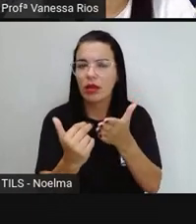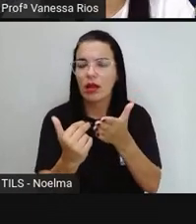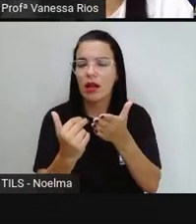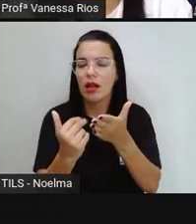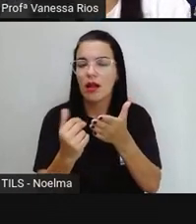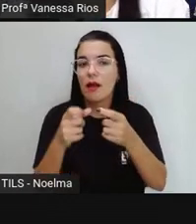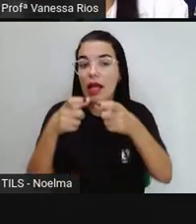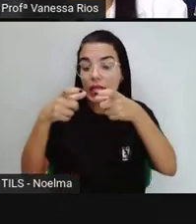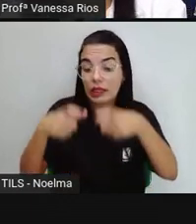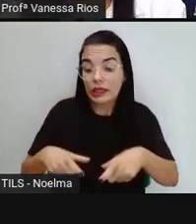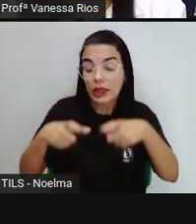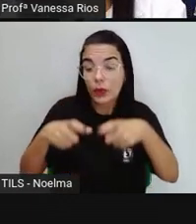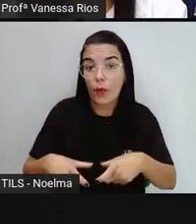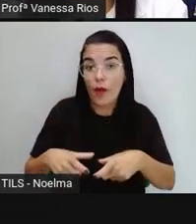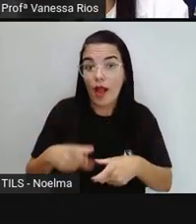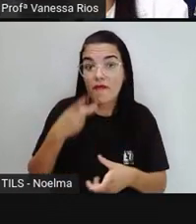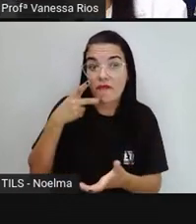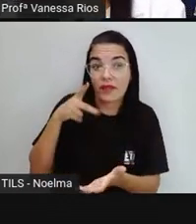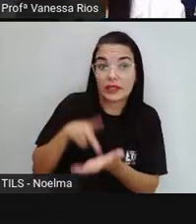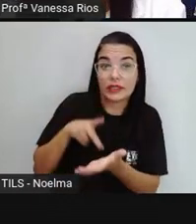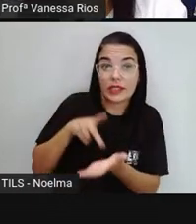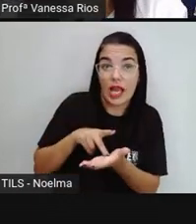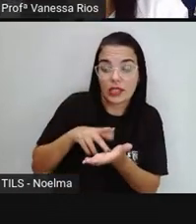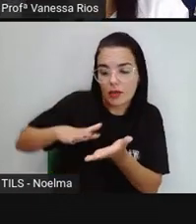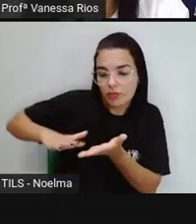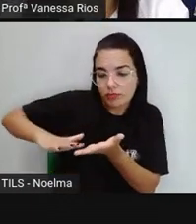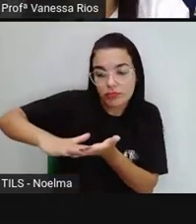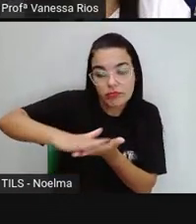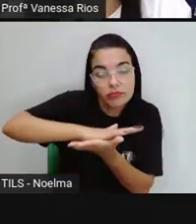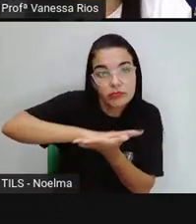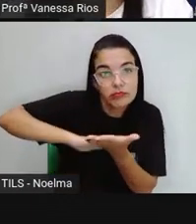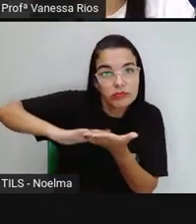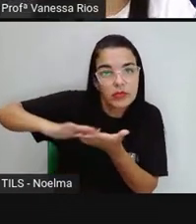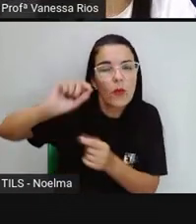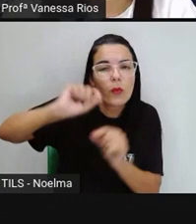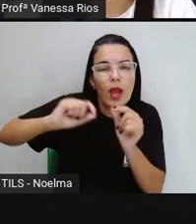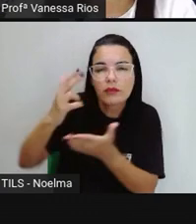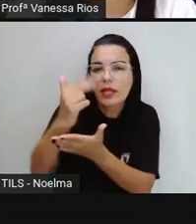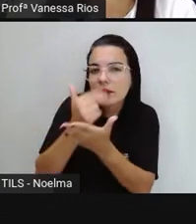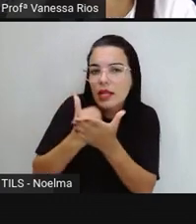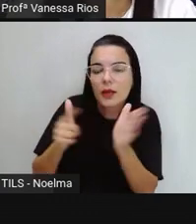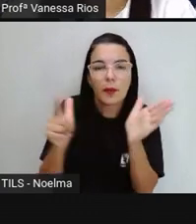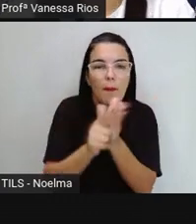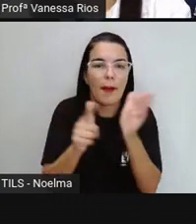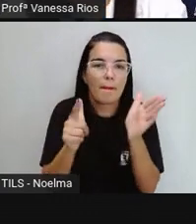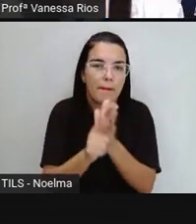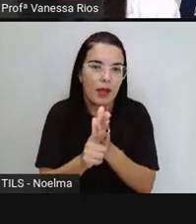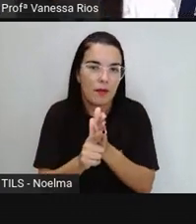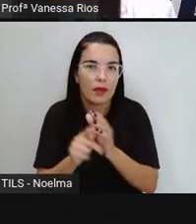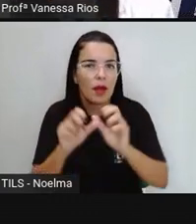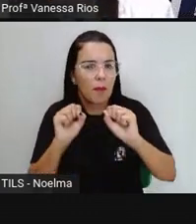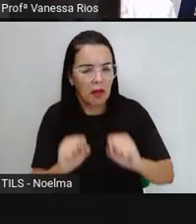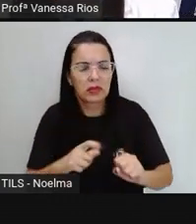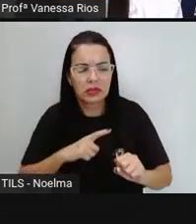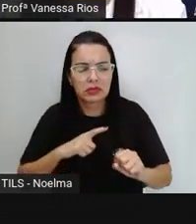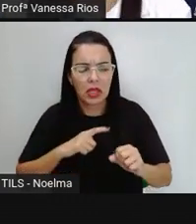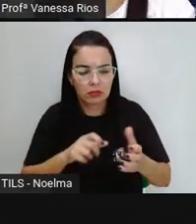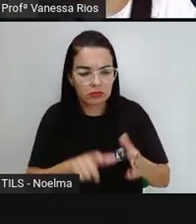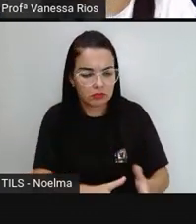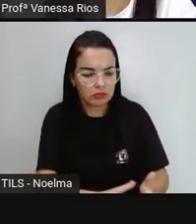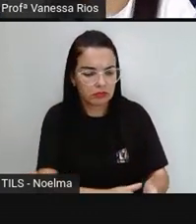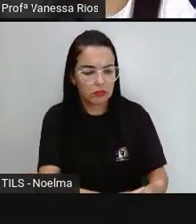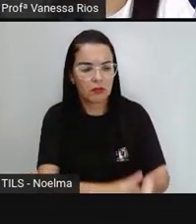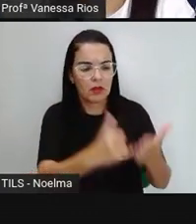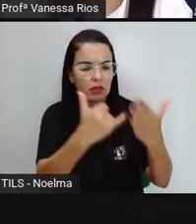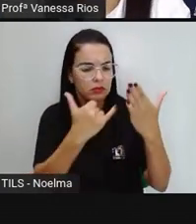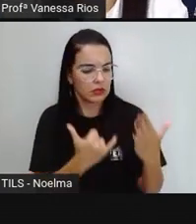em uma superfície plana, como um papel, por exemplo. Mas os mapas podem aparecer na tela do celular, na